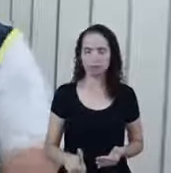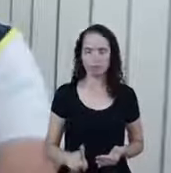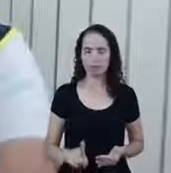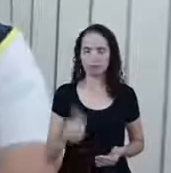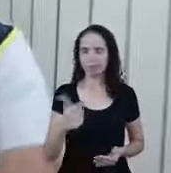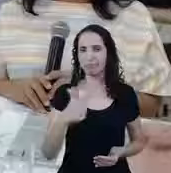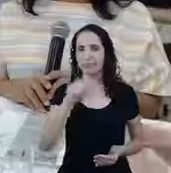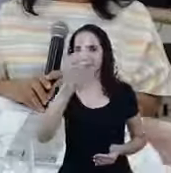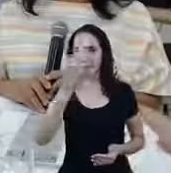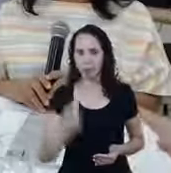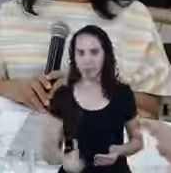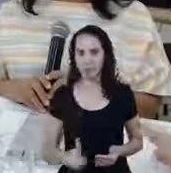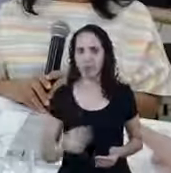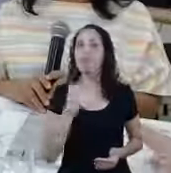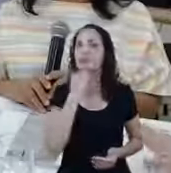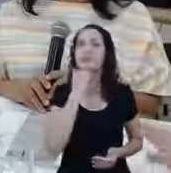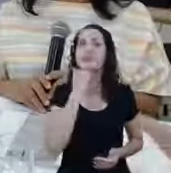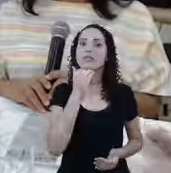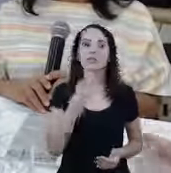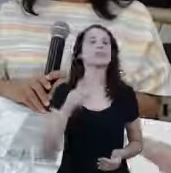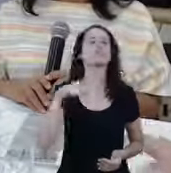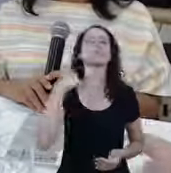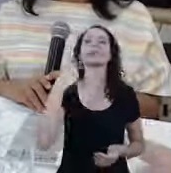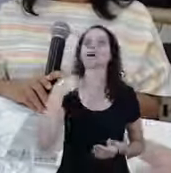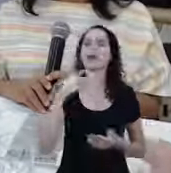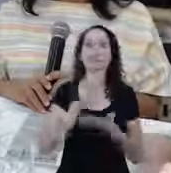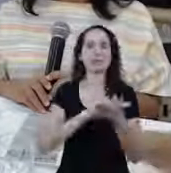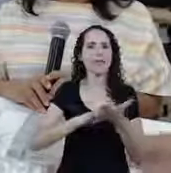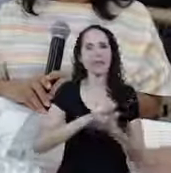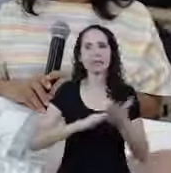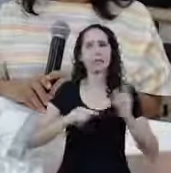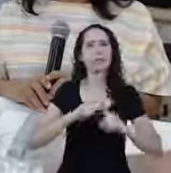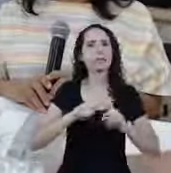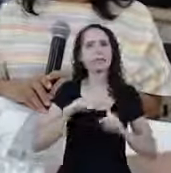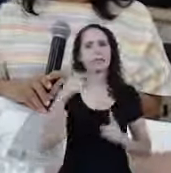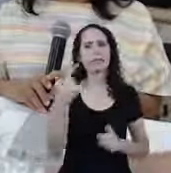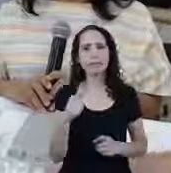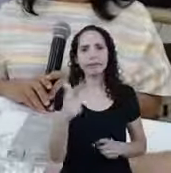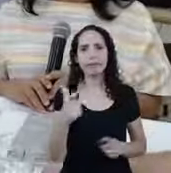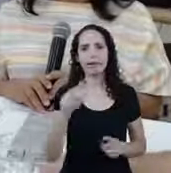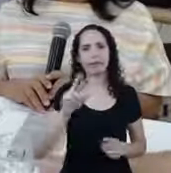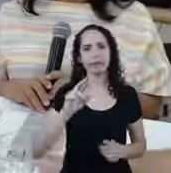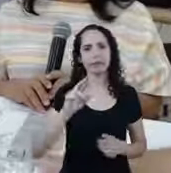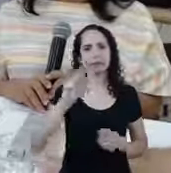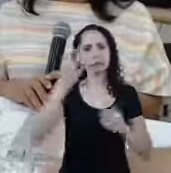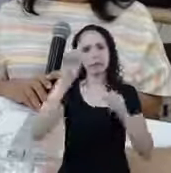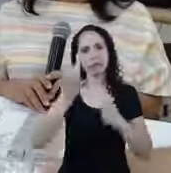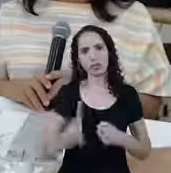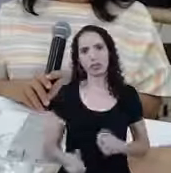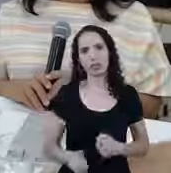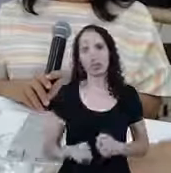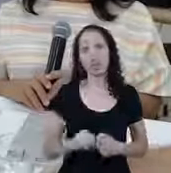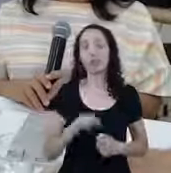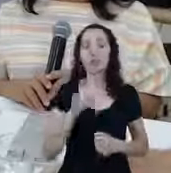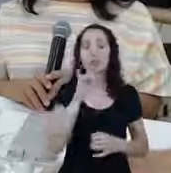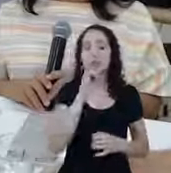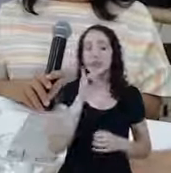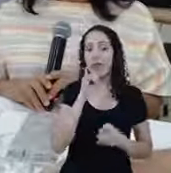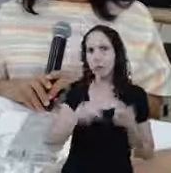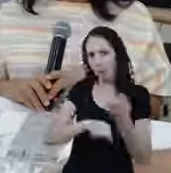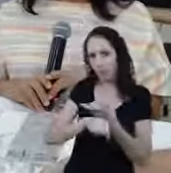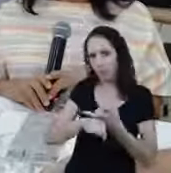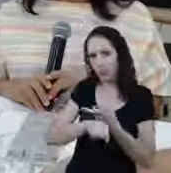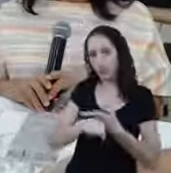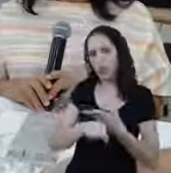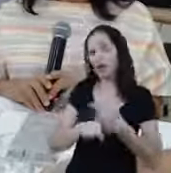Não tem direito E não adianta procurar advogado que não vai ter direito Aliás, essa questão de procurar advogado e contador, eu acho que é algo que as